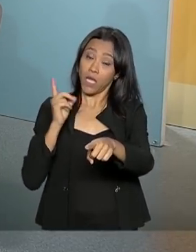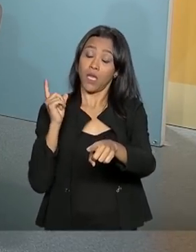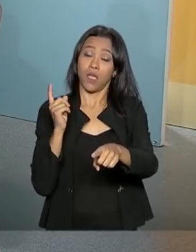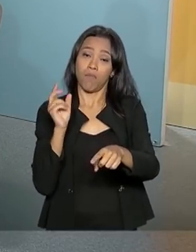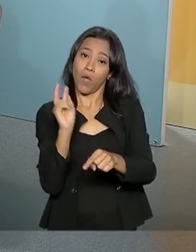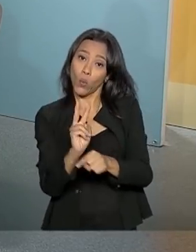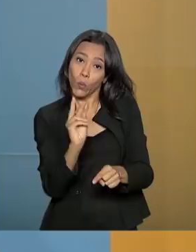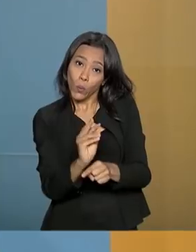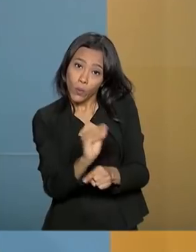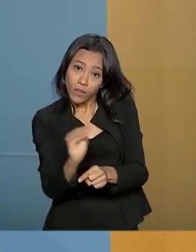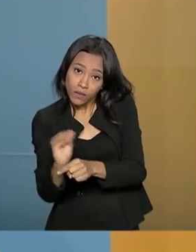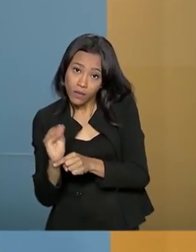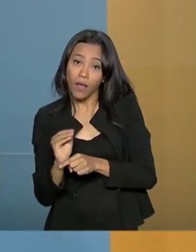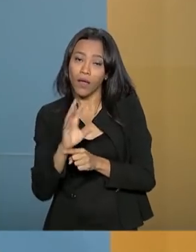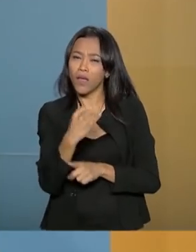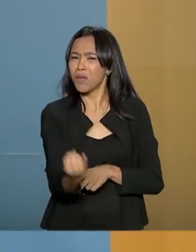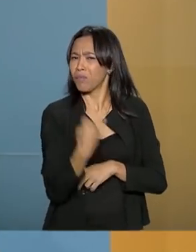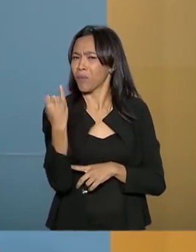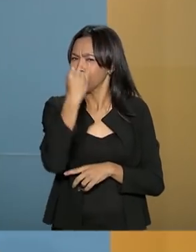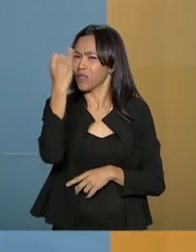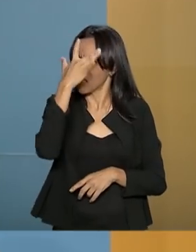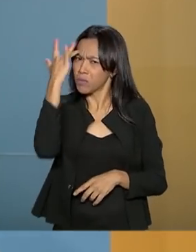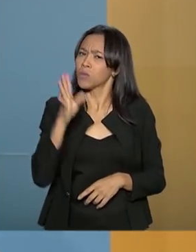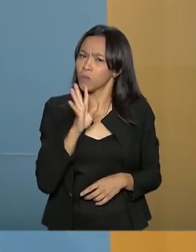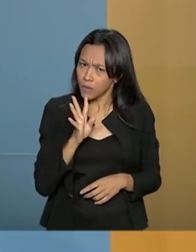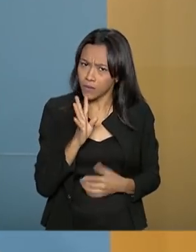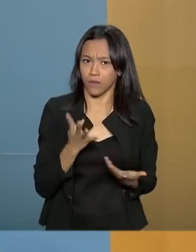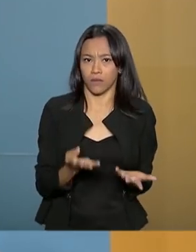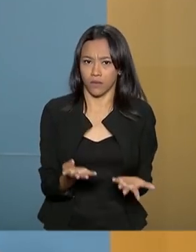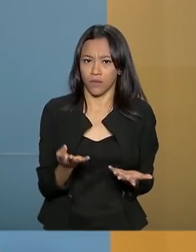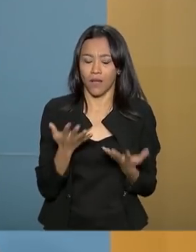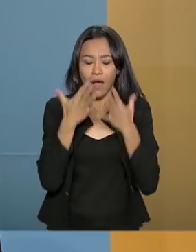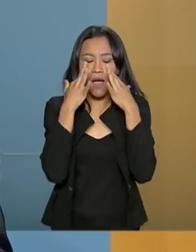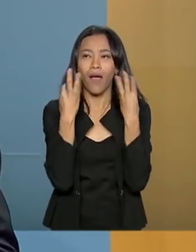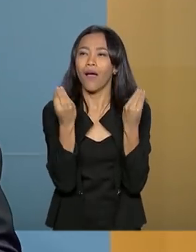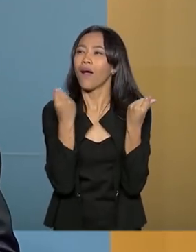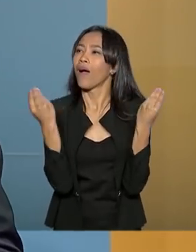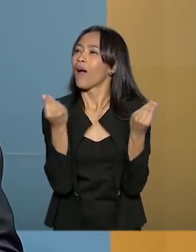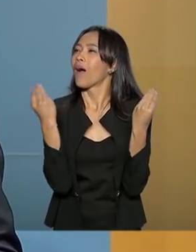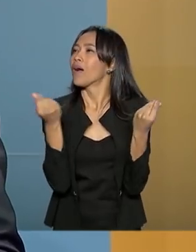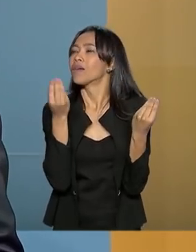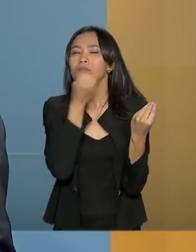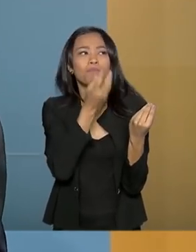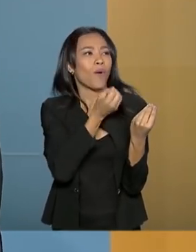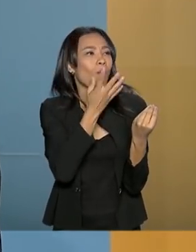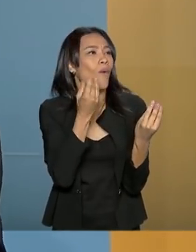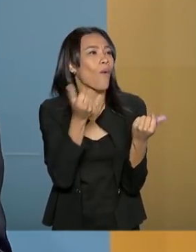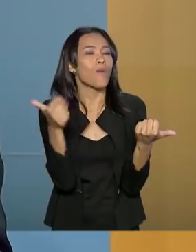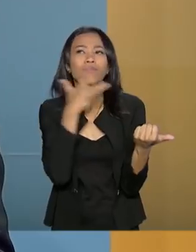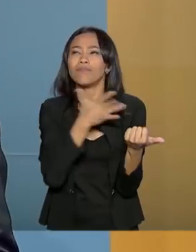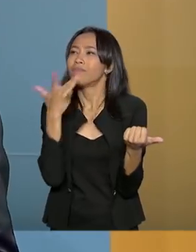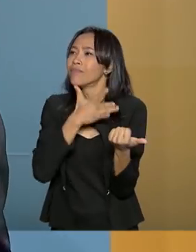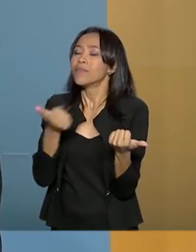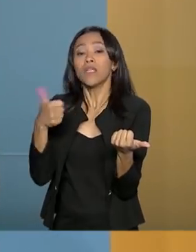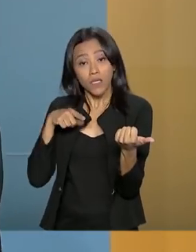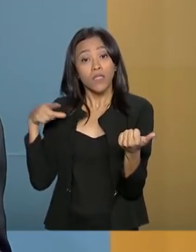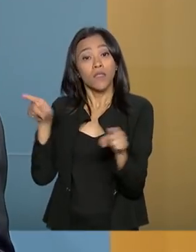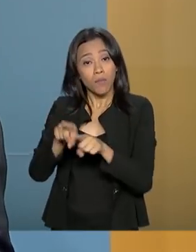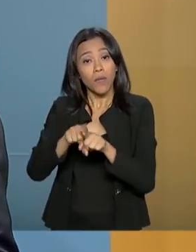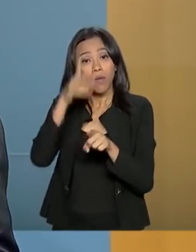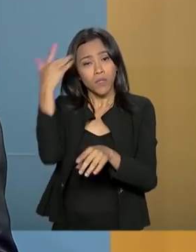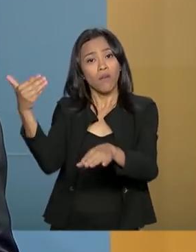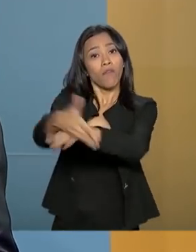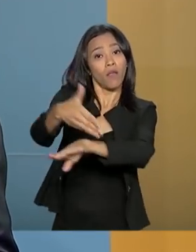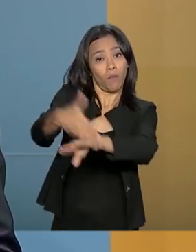conservação, é importante que as pessoas conheçam, apreciem e frequentem. Não é uma agenda em que o ser